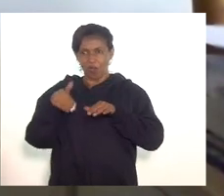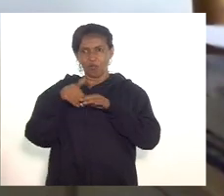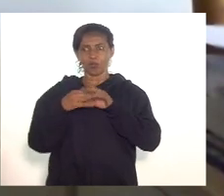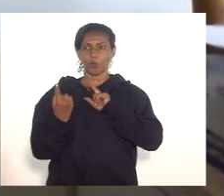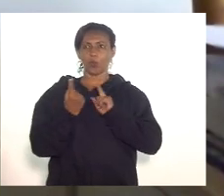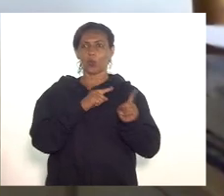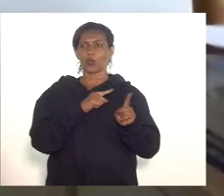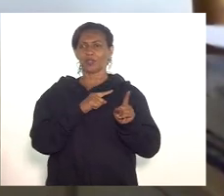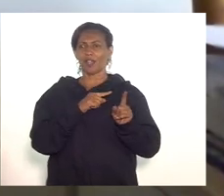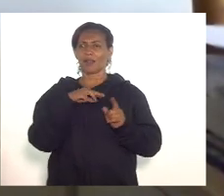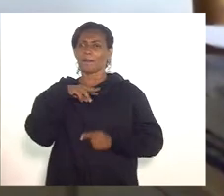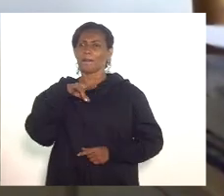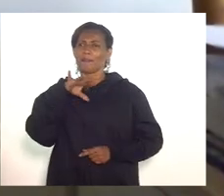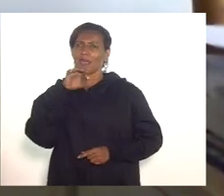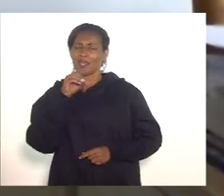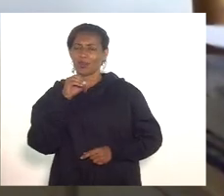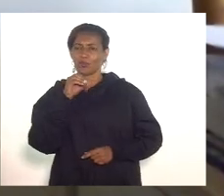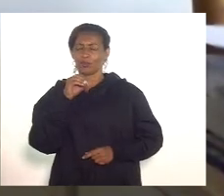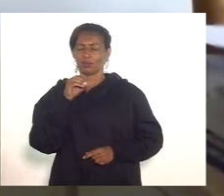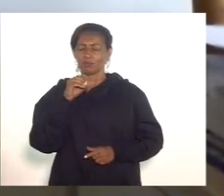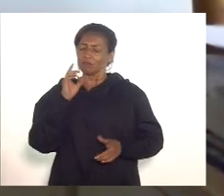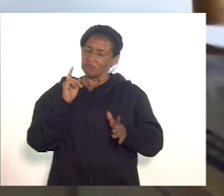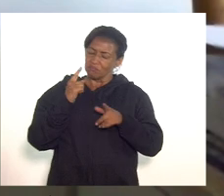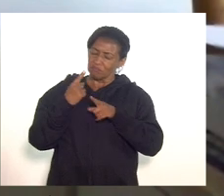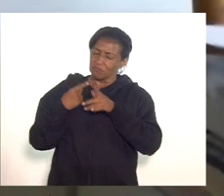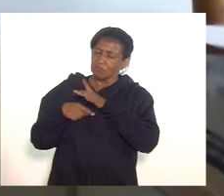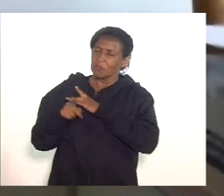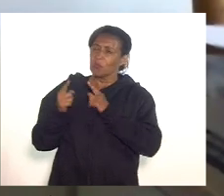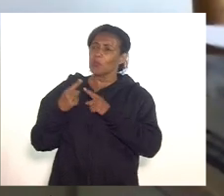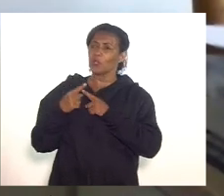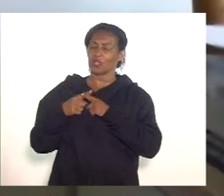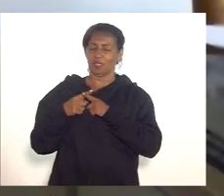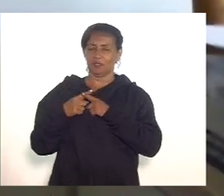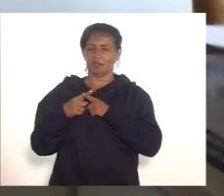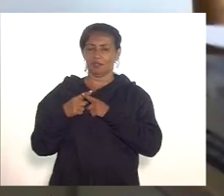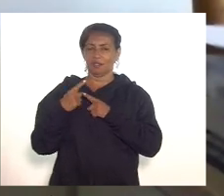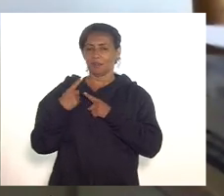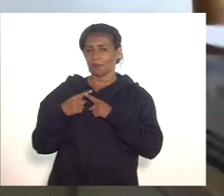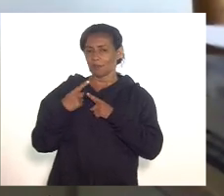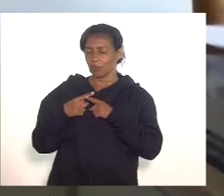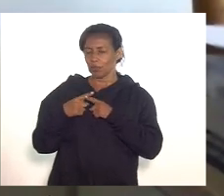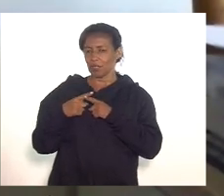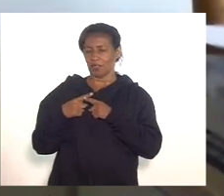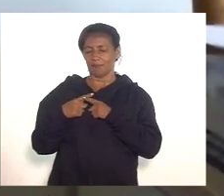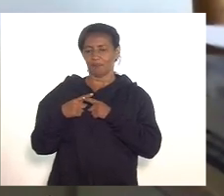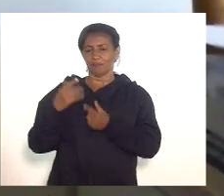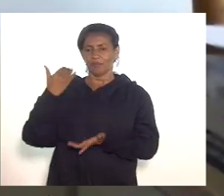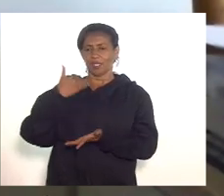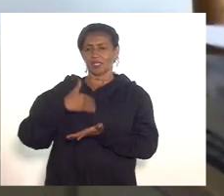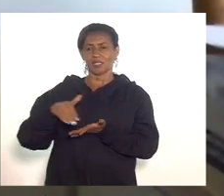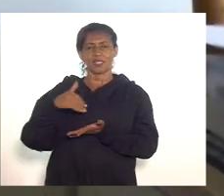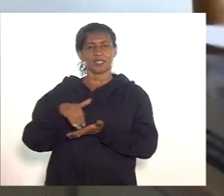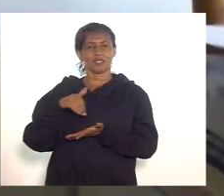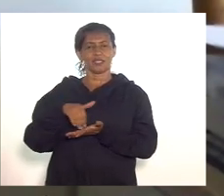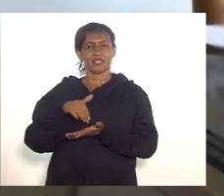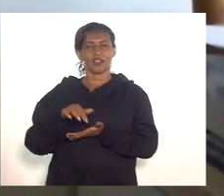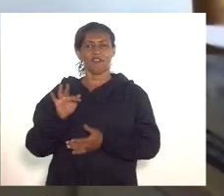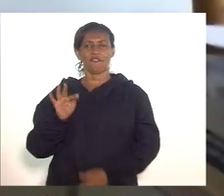por quê? porque a simulação que fez a secretaria de fazenda na época